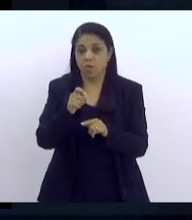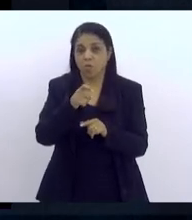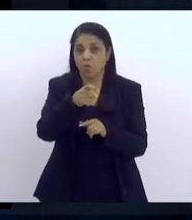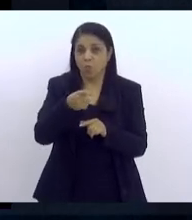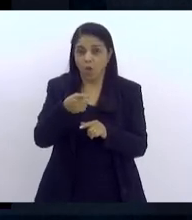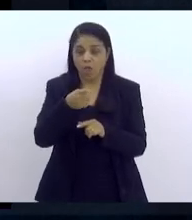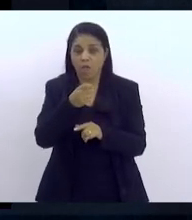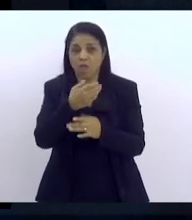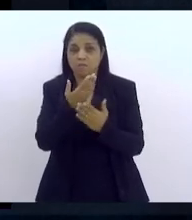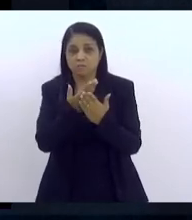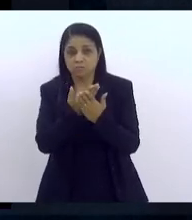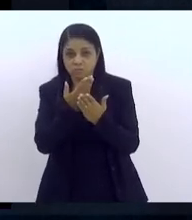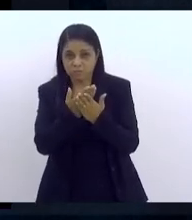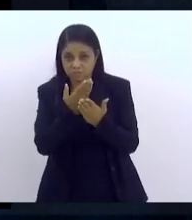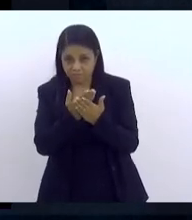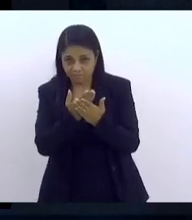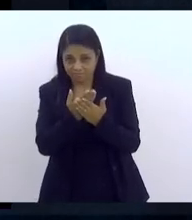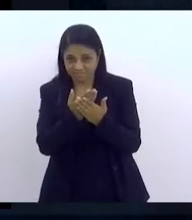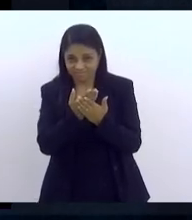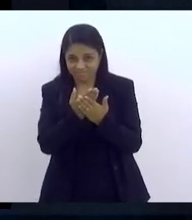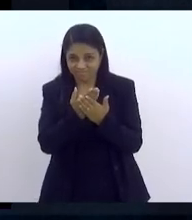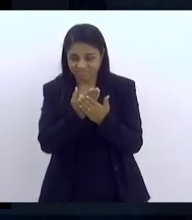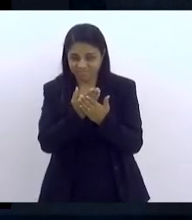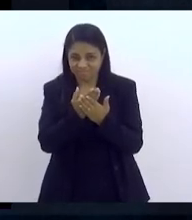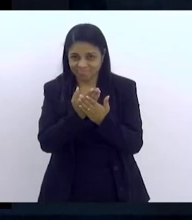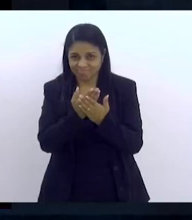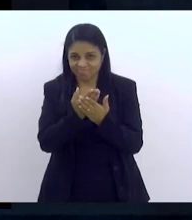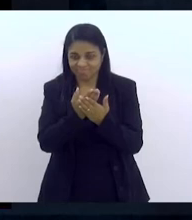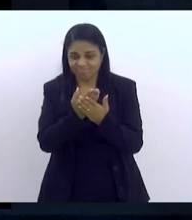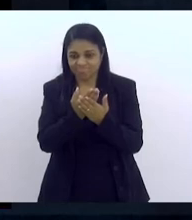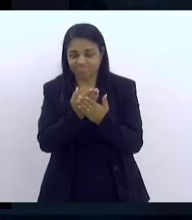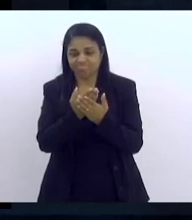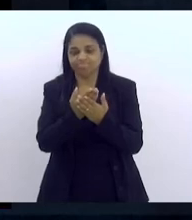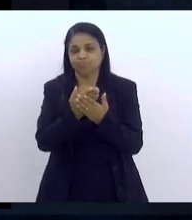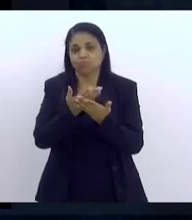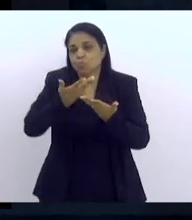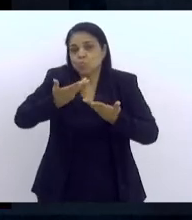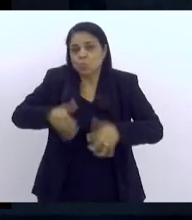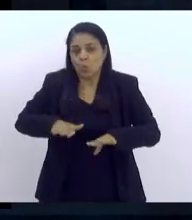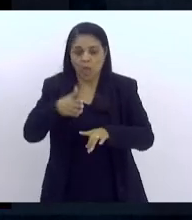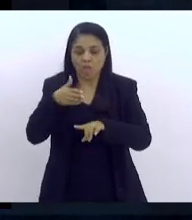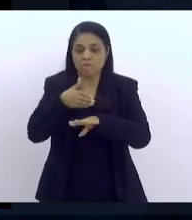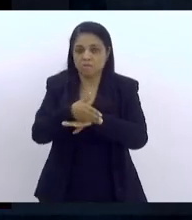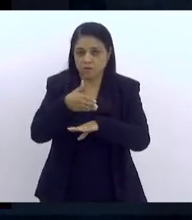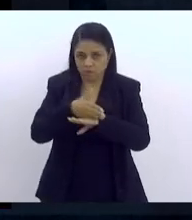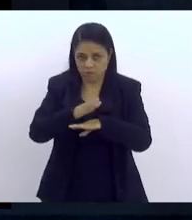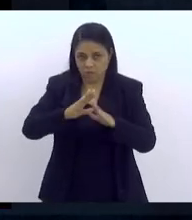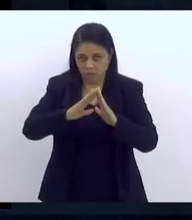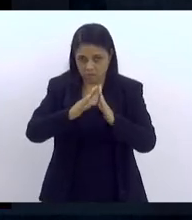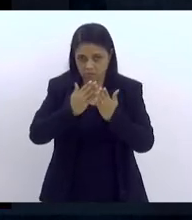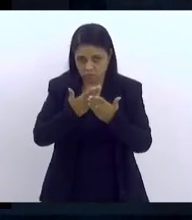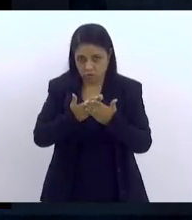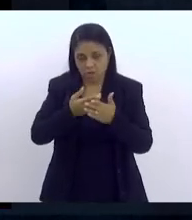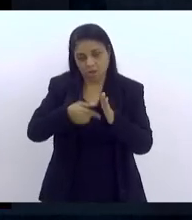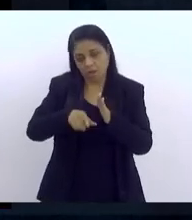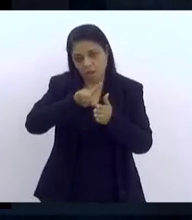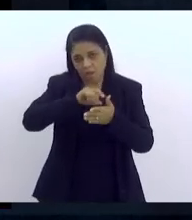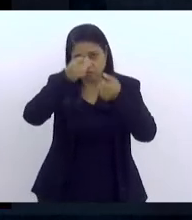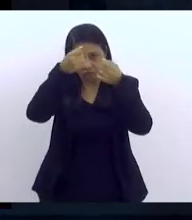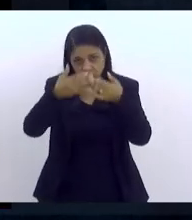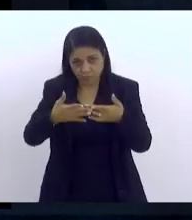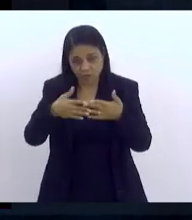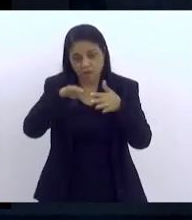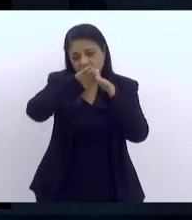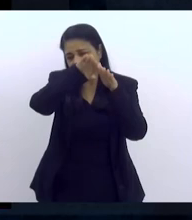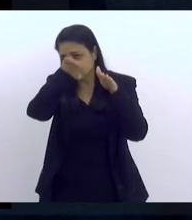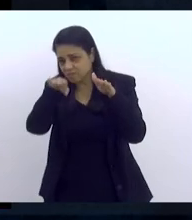levado a não frequentar a escola por conta dos motivos que comentei anteriormente, que é a questão da desigualdade